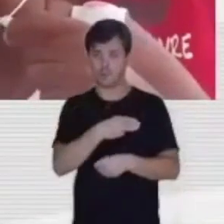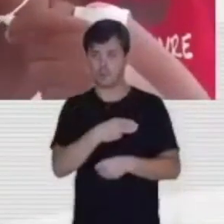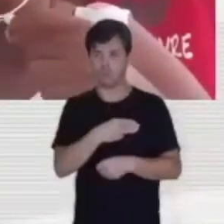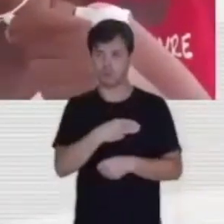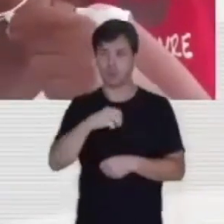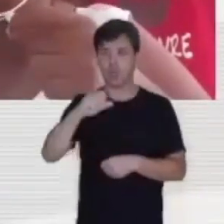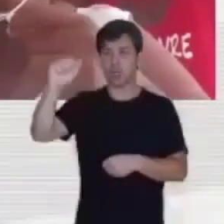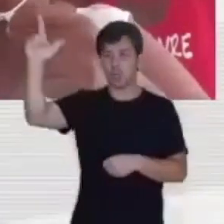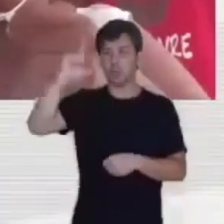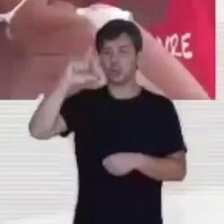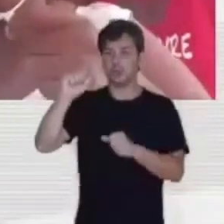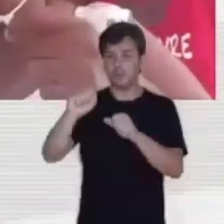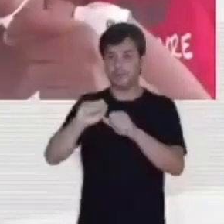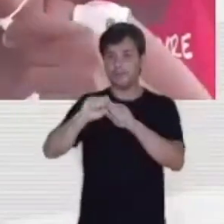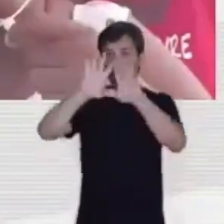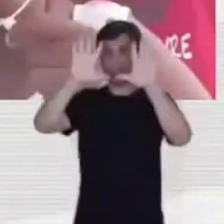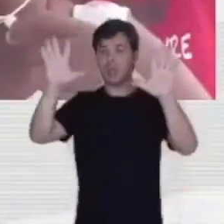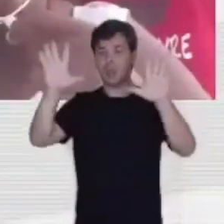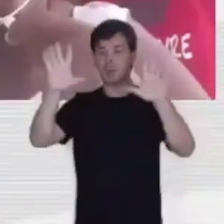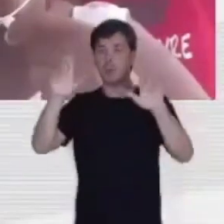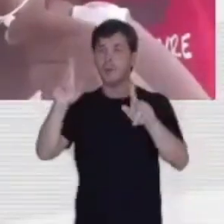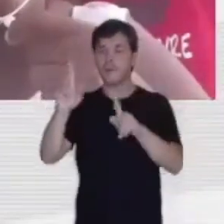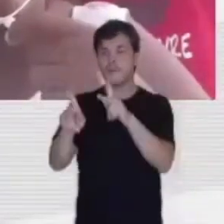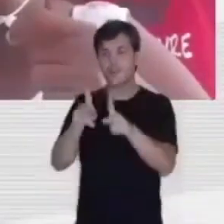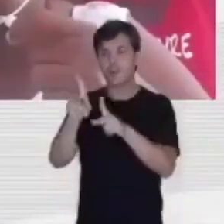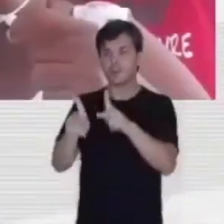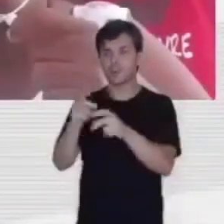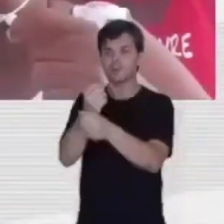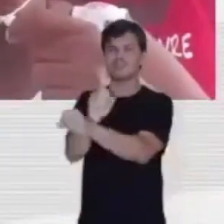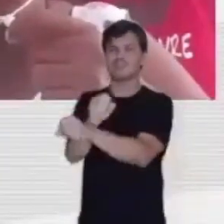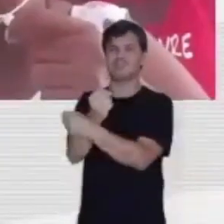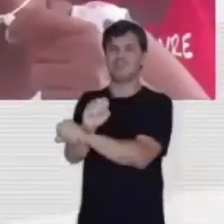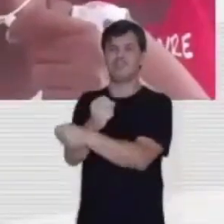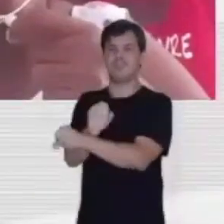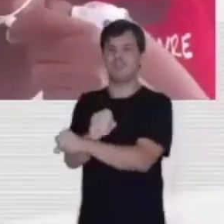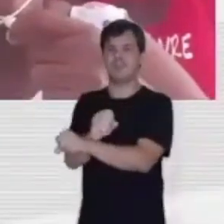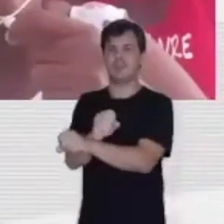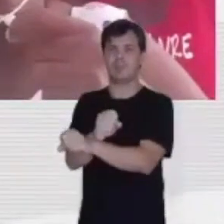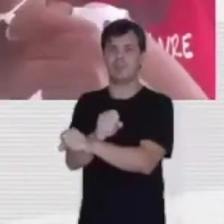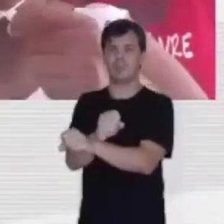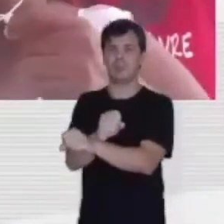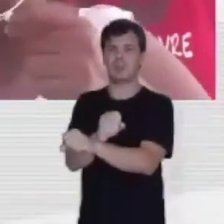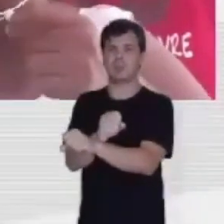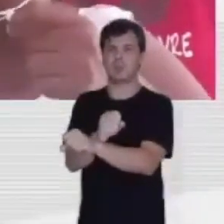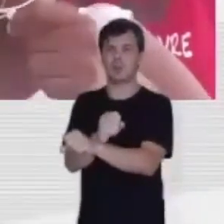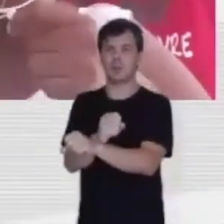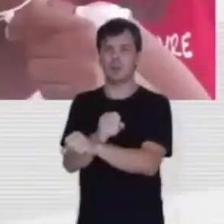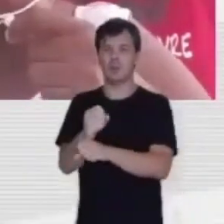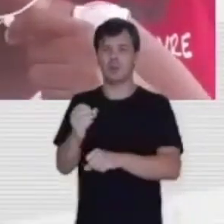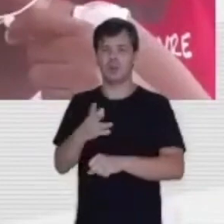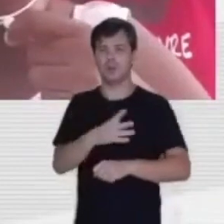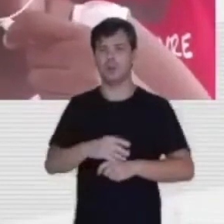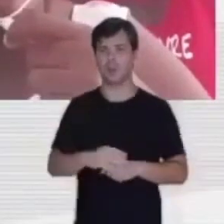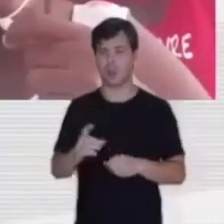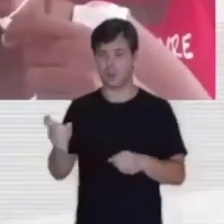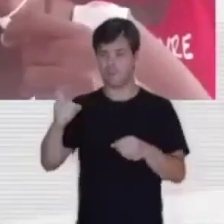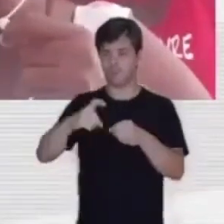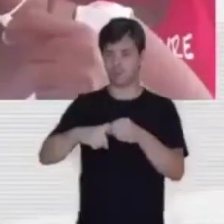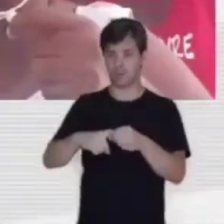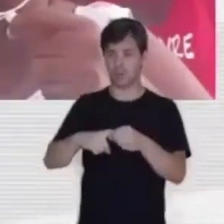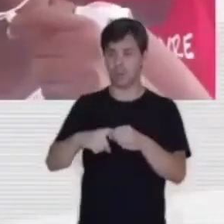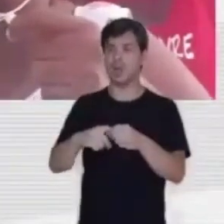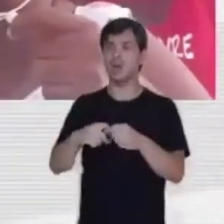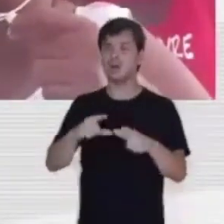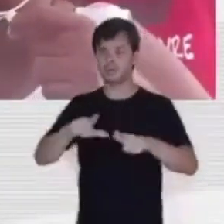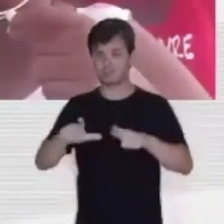fazer a sua luz brilhar para o nosso povo, sair dessa escravidão contemporânea e voltar a